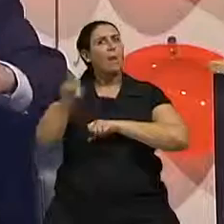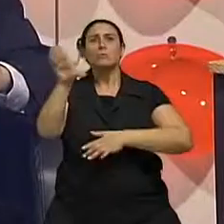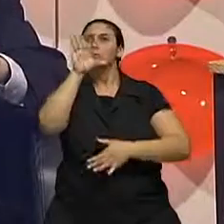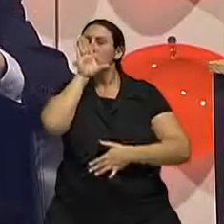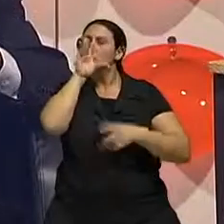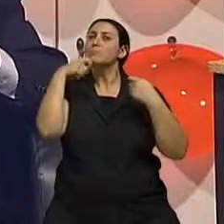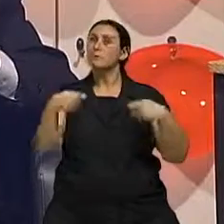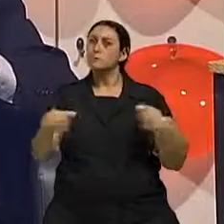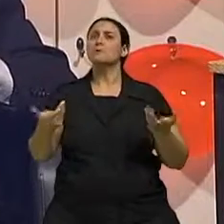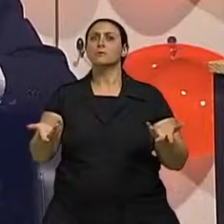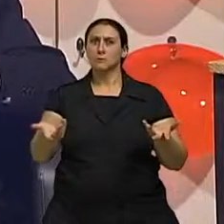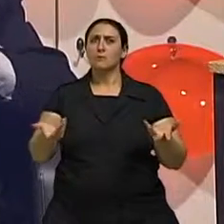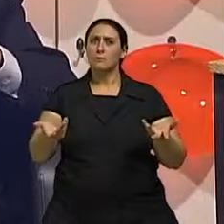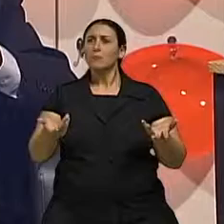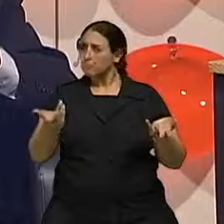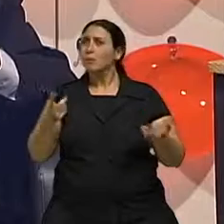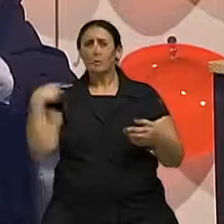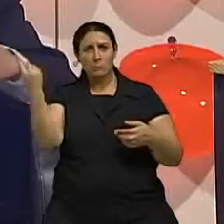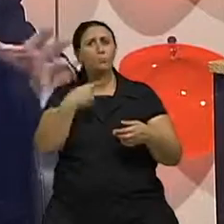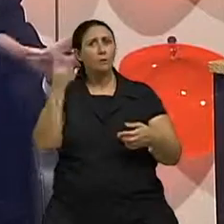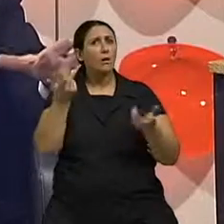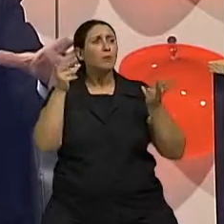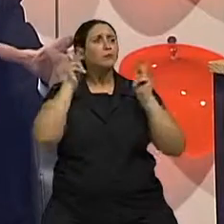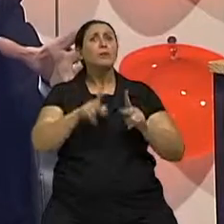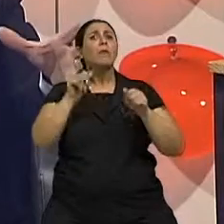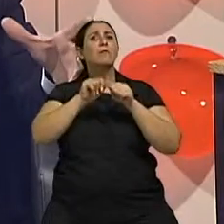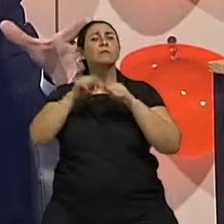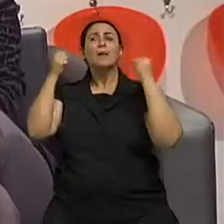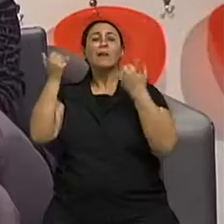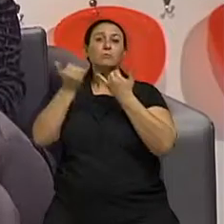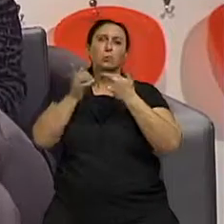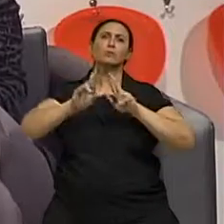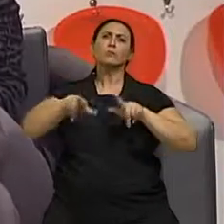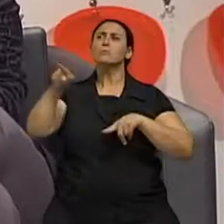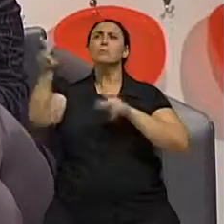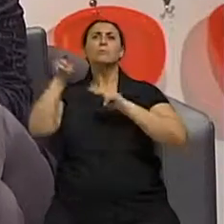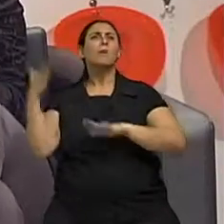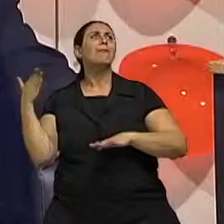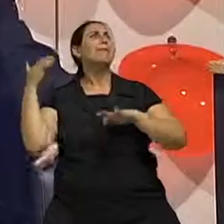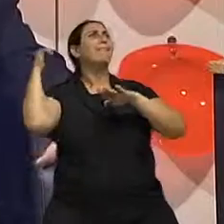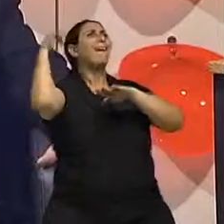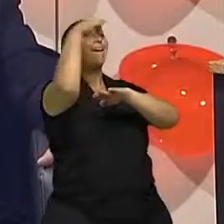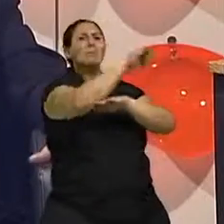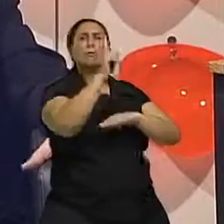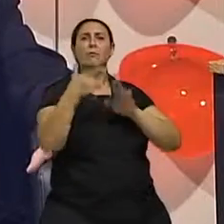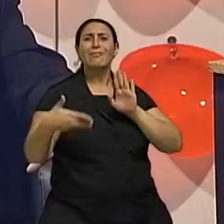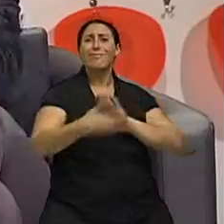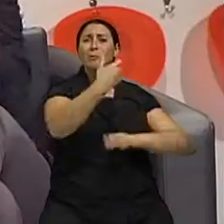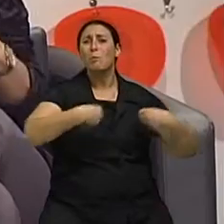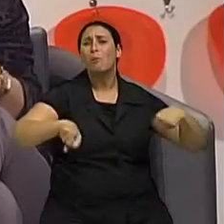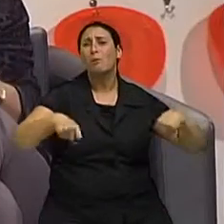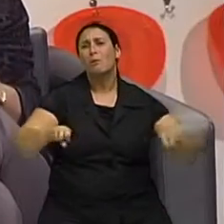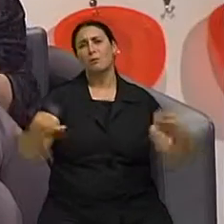Mas isso é uma coisa que foge completamente de Completamente de moto até Buenos Aires, né? Convenhamos. Deu? Doutor Jones, me diga o seguinte.